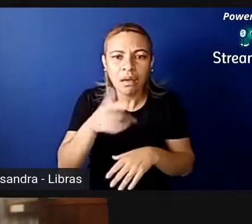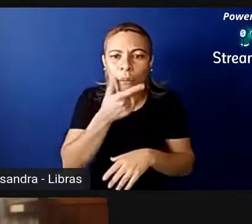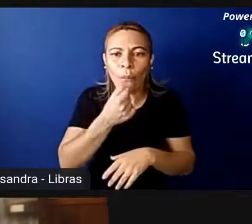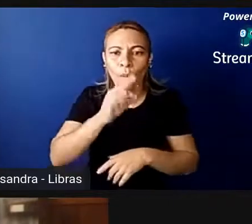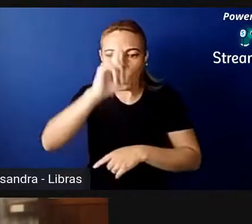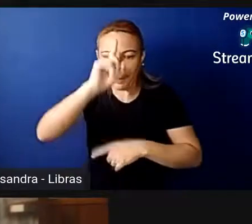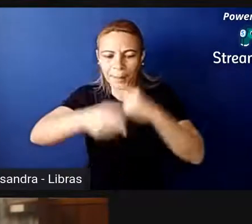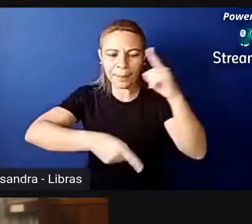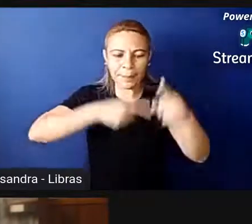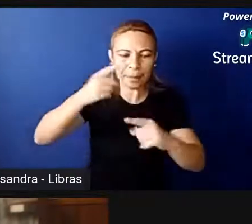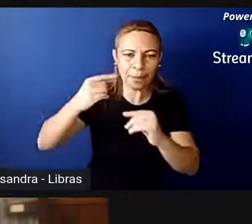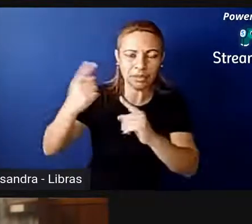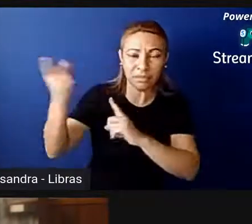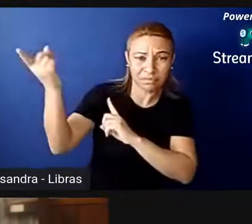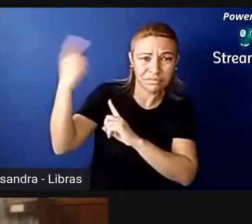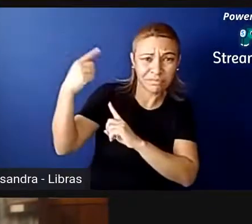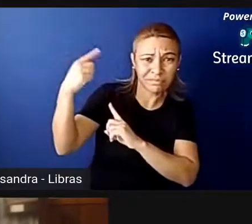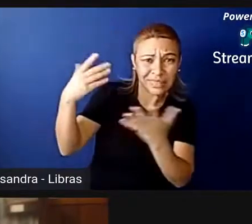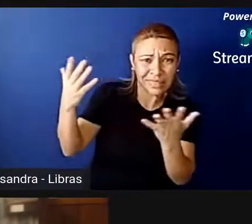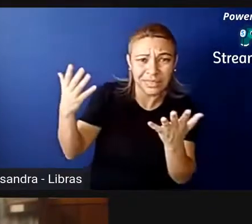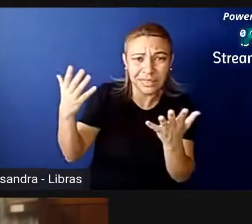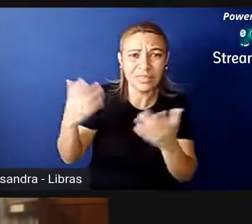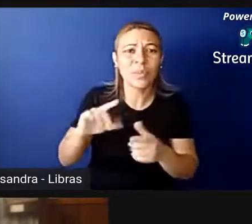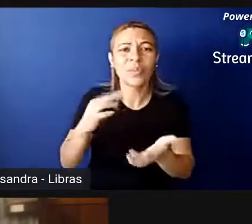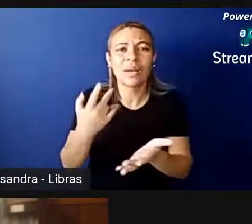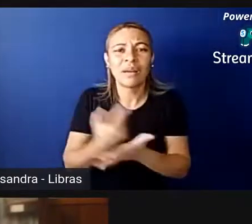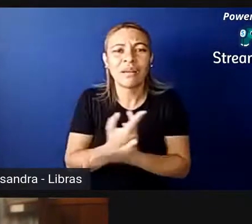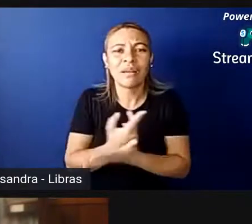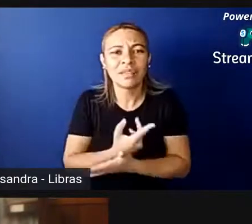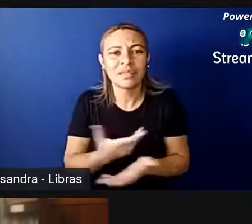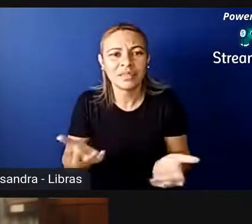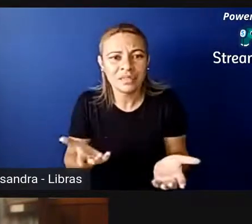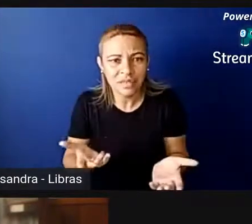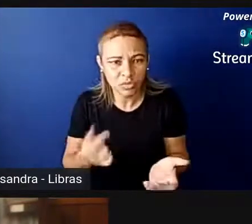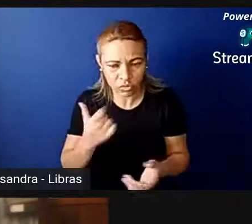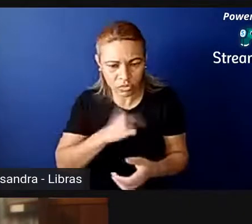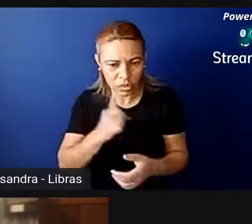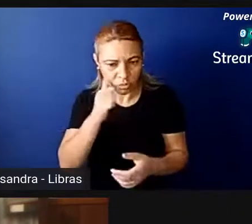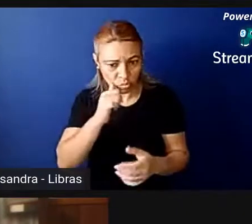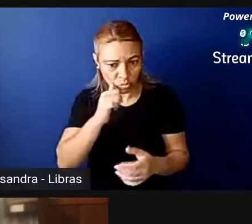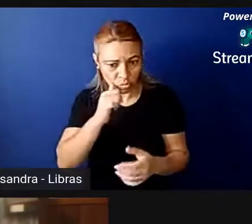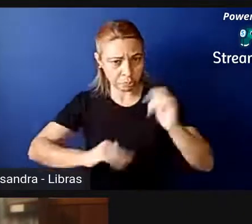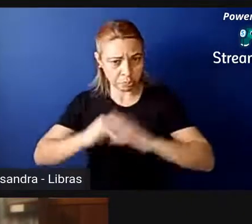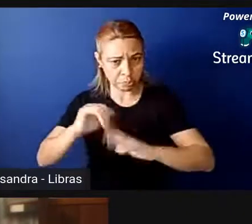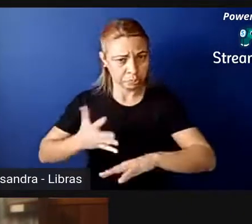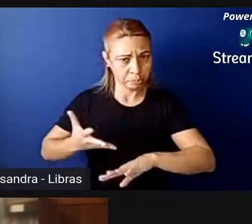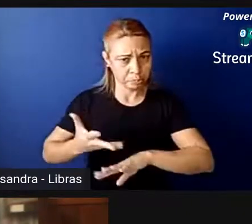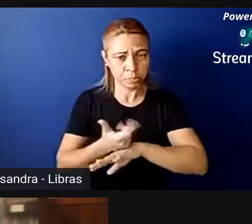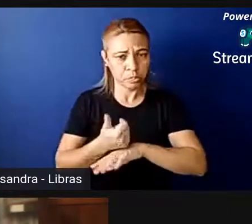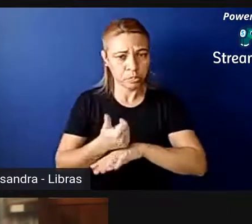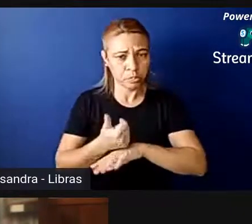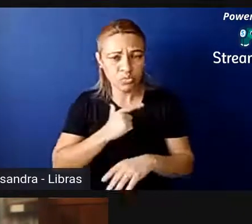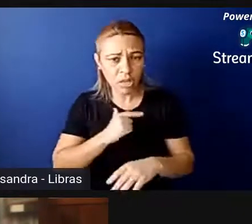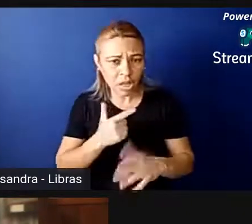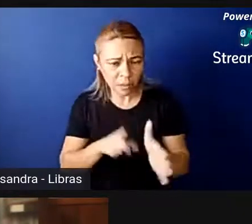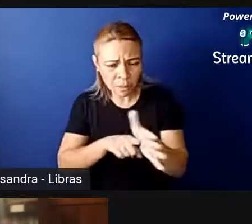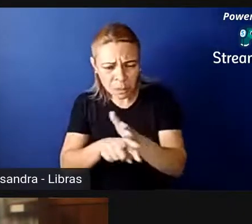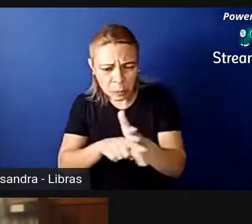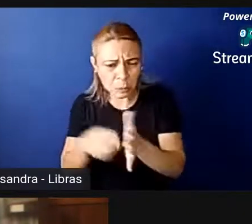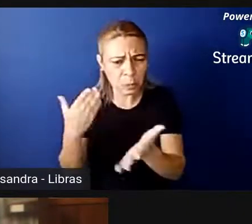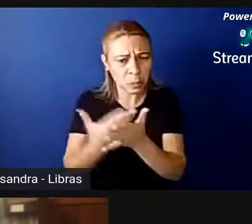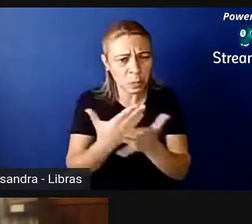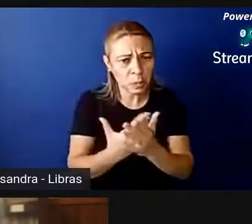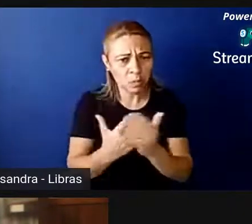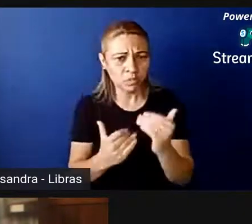o que acontece? O que está acontecendo? Não temos mulheres qualificadas? Não temos mulheres pesquisadoras, estudantes, que querem